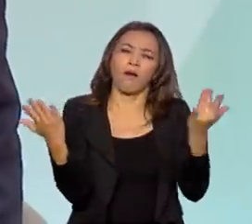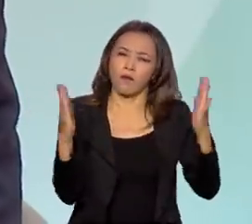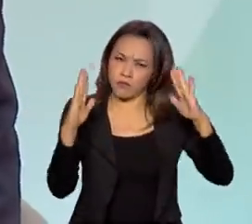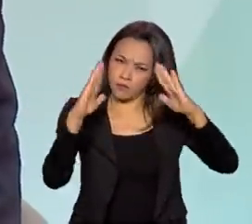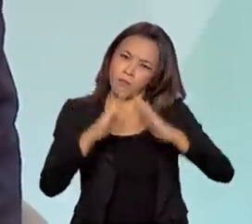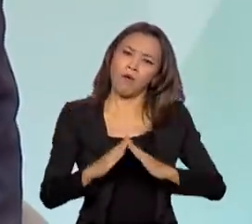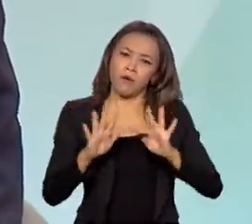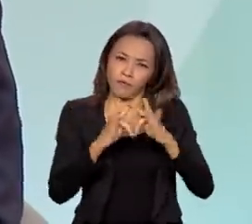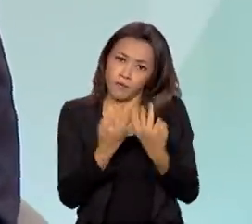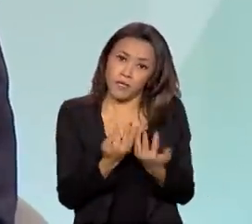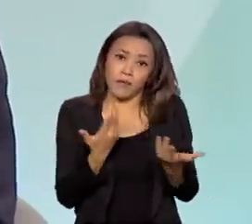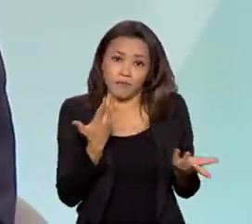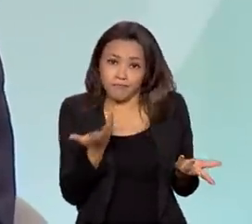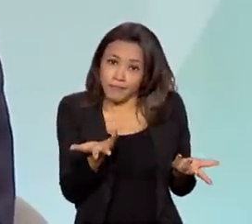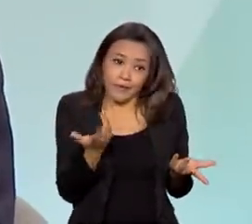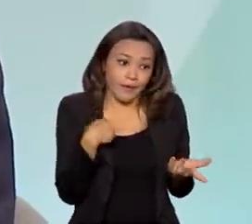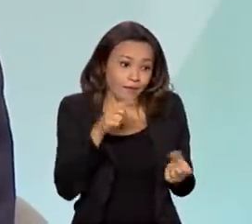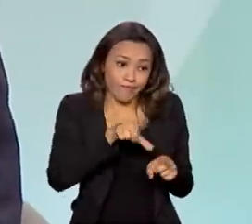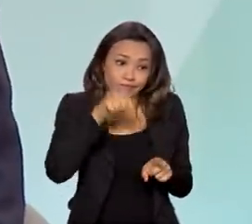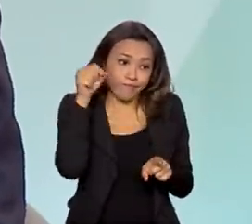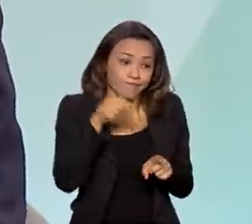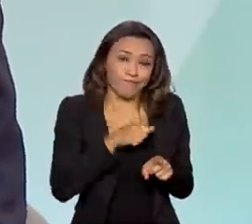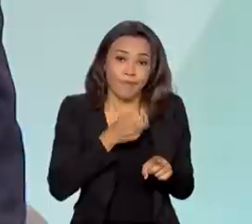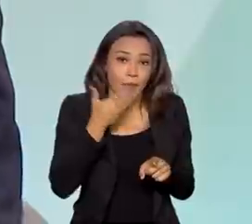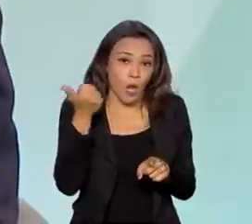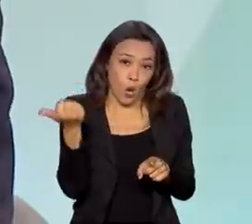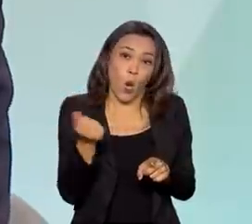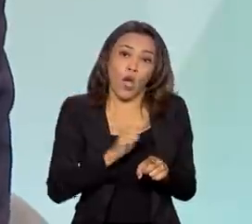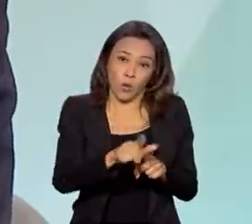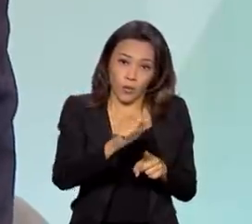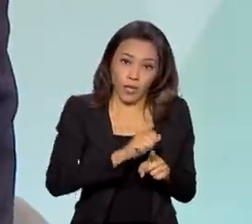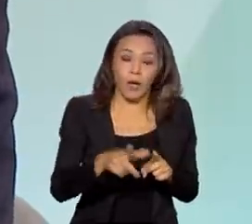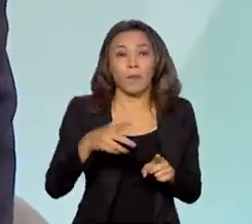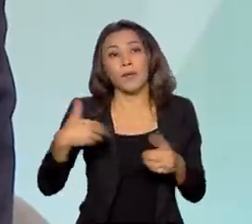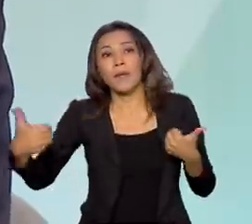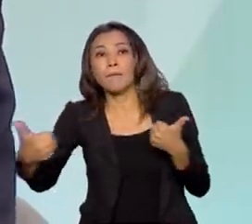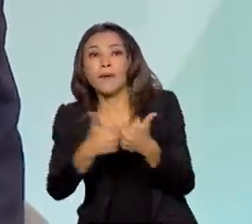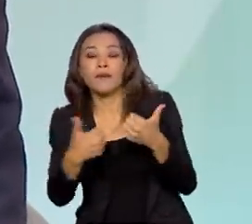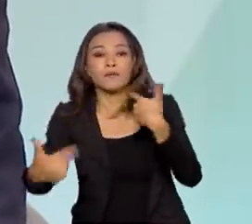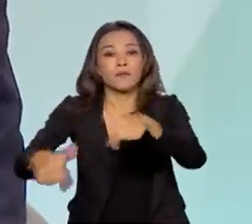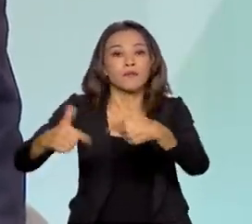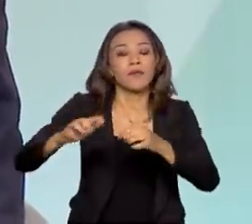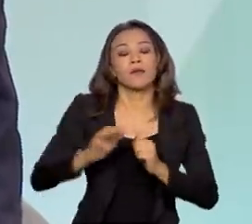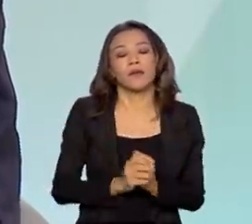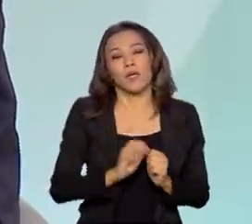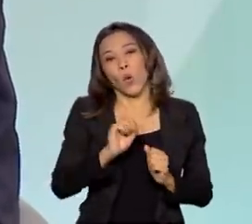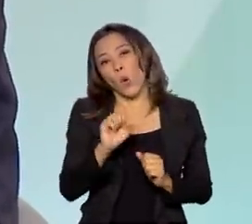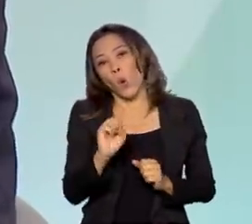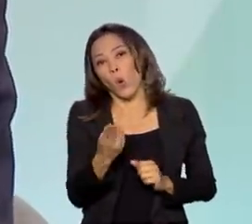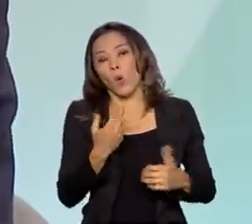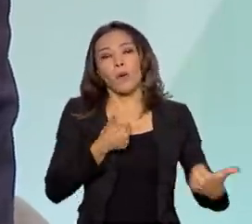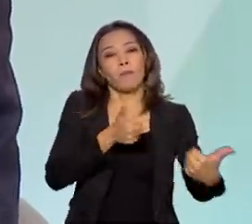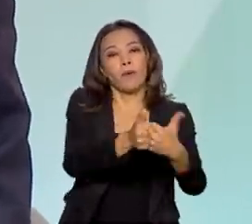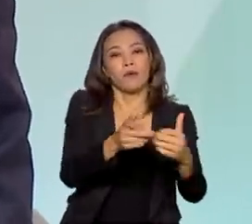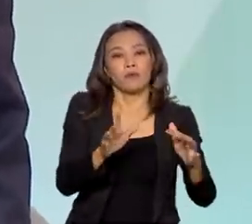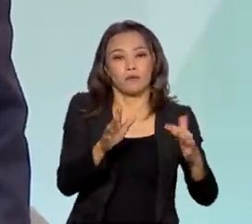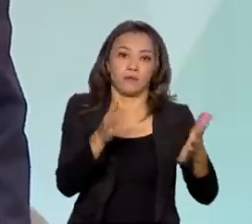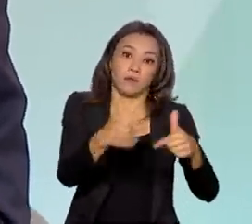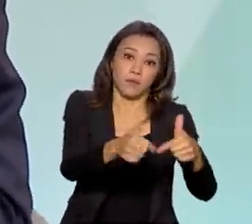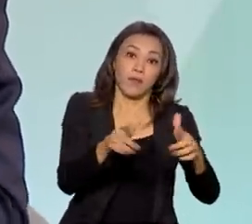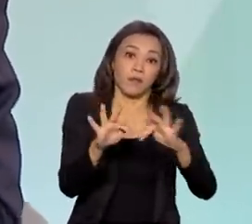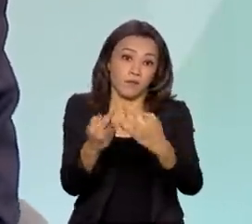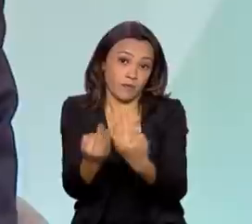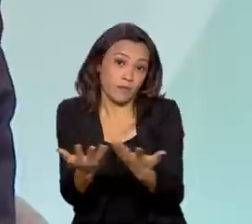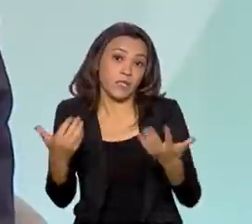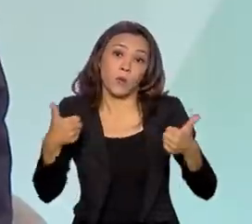por opção. Por causa da mobilidade, por poder estar mais próximo à família, por poder estar mais próximo ao trabalho,